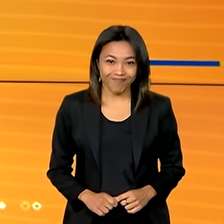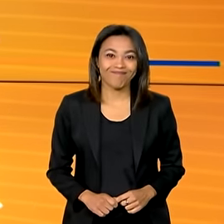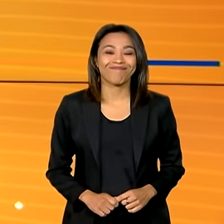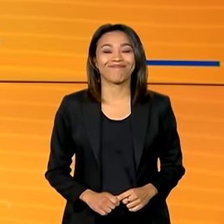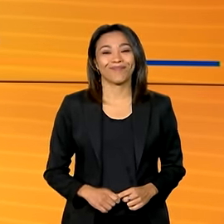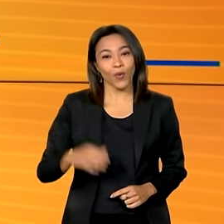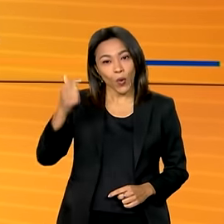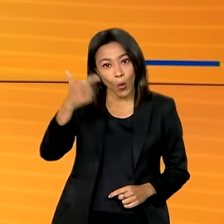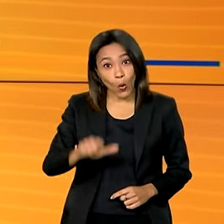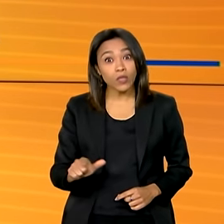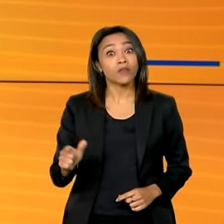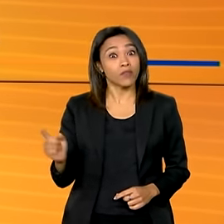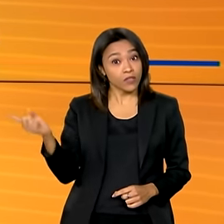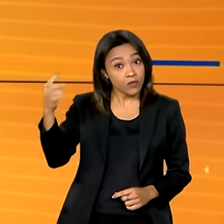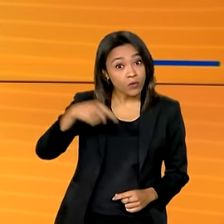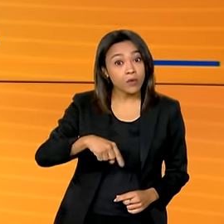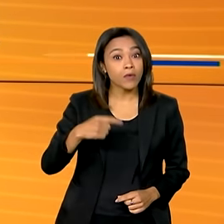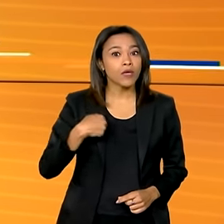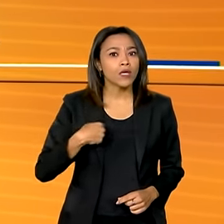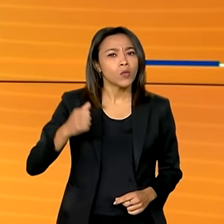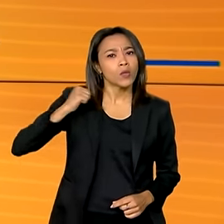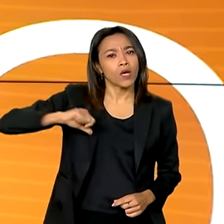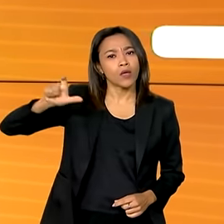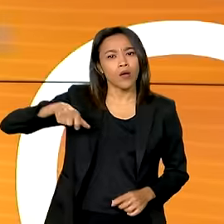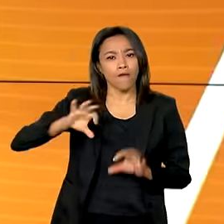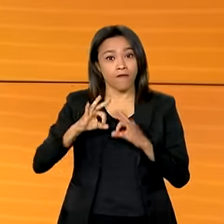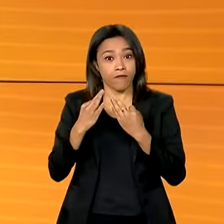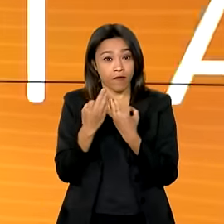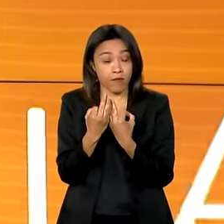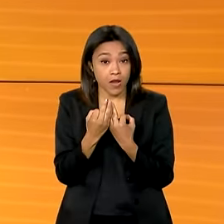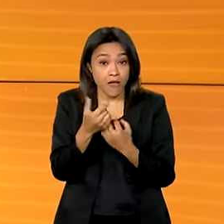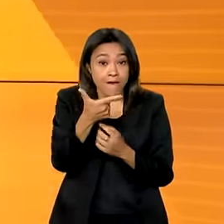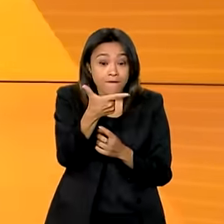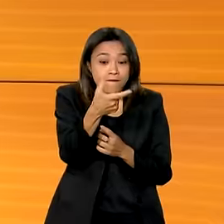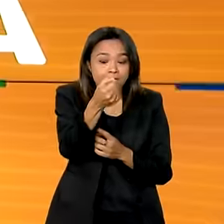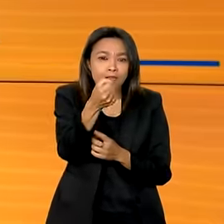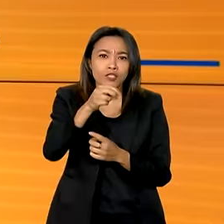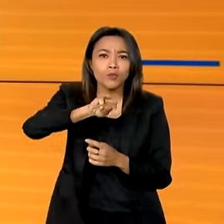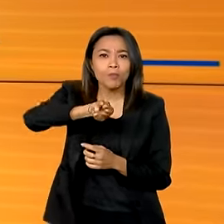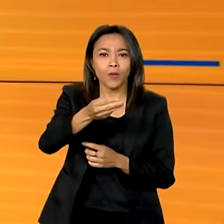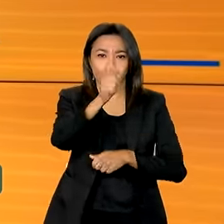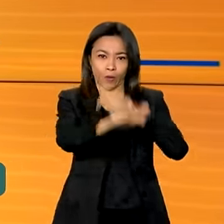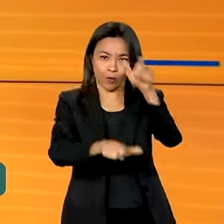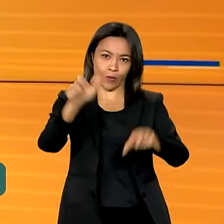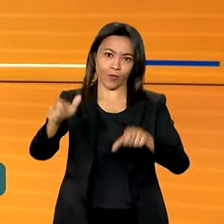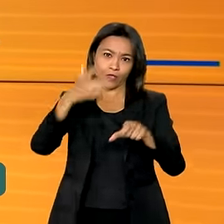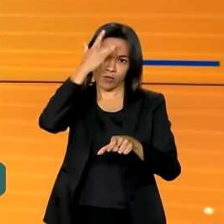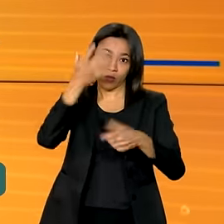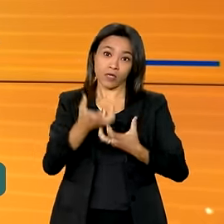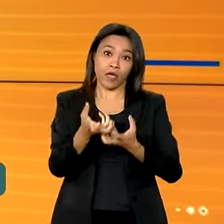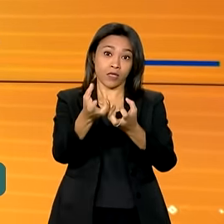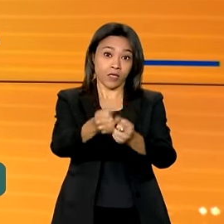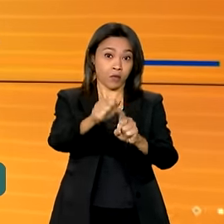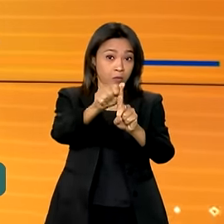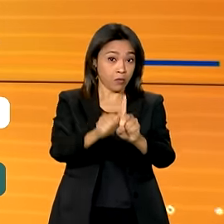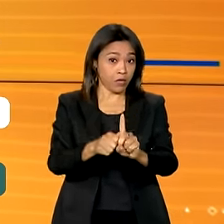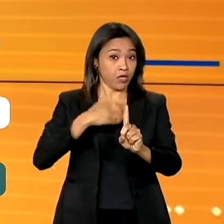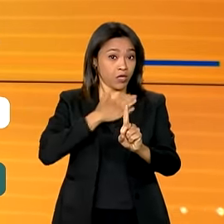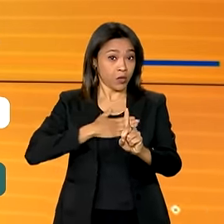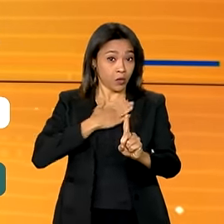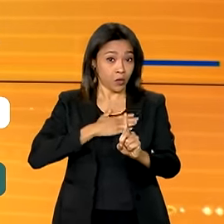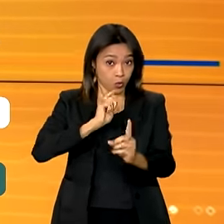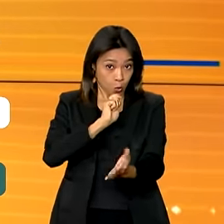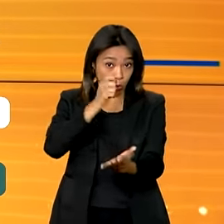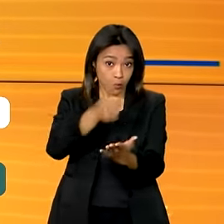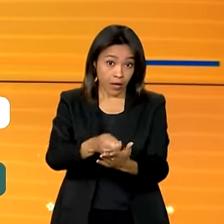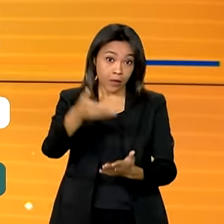Estamos de volta e o Bolsa Família ultrapassa 20 milhões de beneficiários em agosto. O pagamento desse